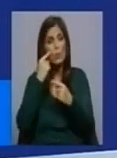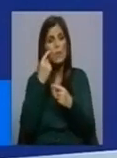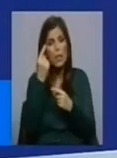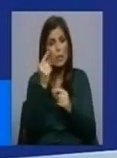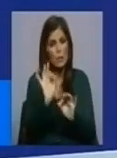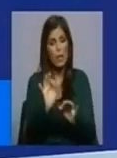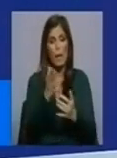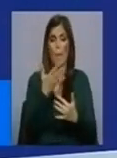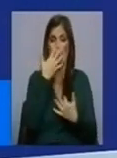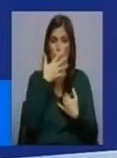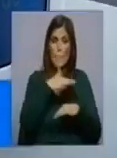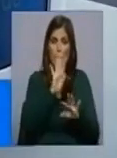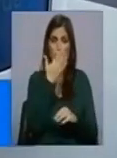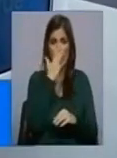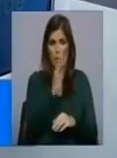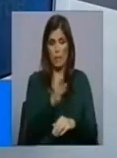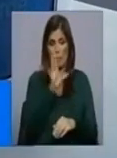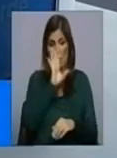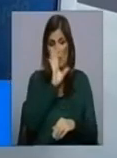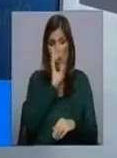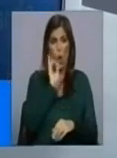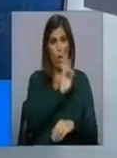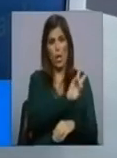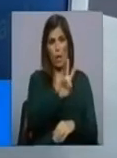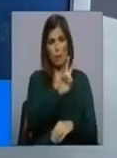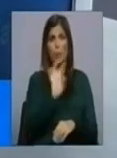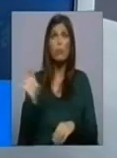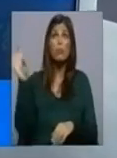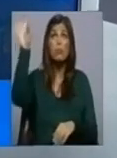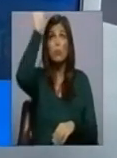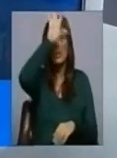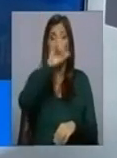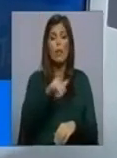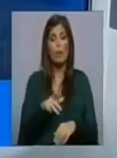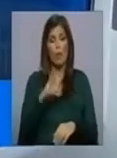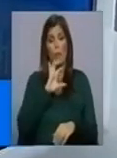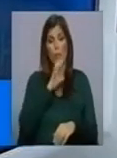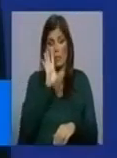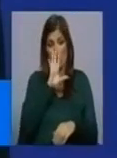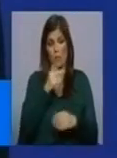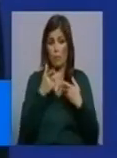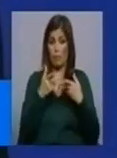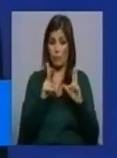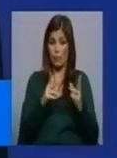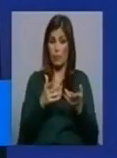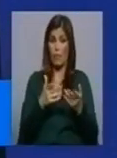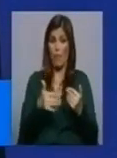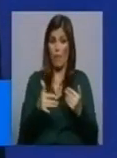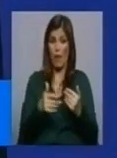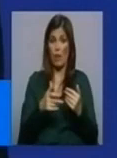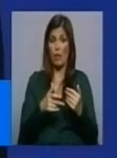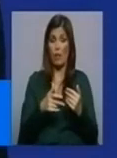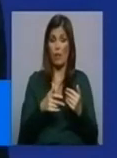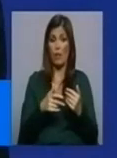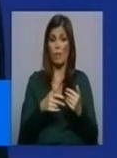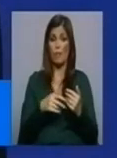Parece-me ainda assim que quando nós olhamos às unidades geográficas temos que perceber que se vai haver um desconfinamento vai haver movimentos pendulares